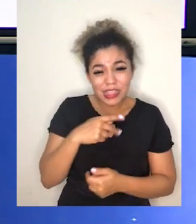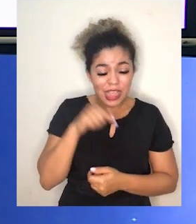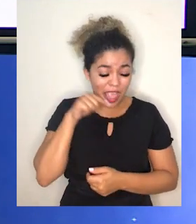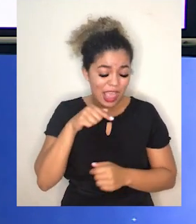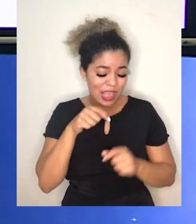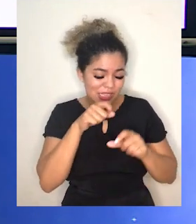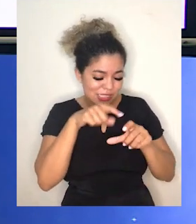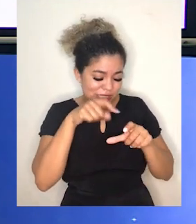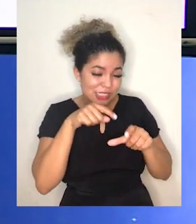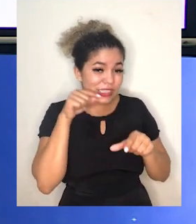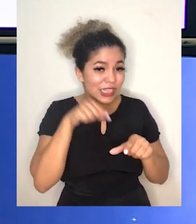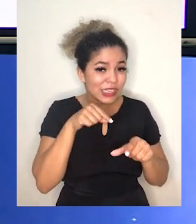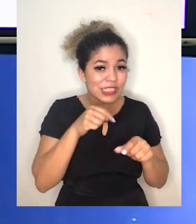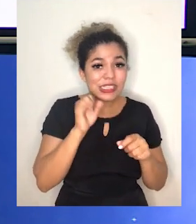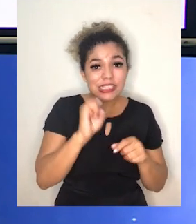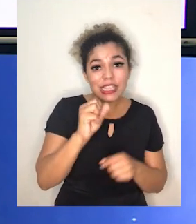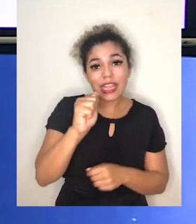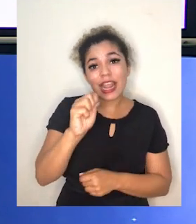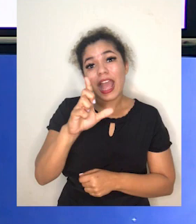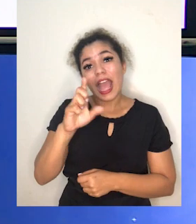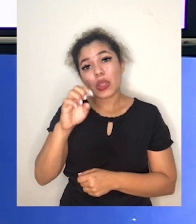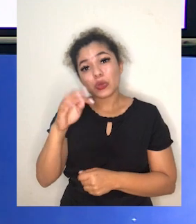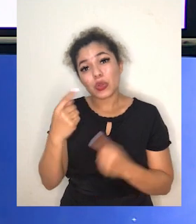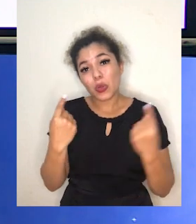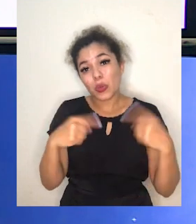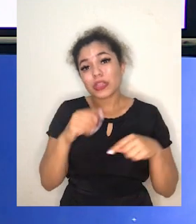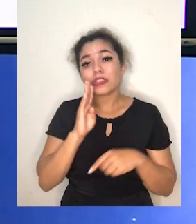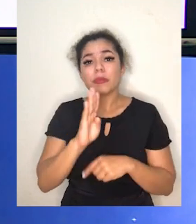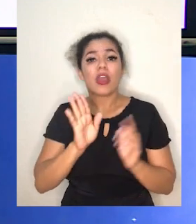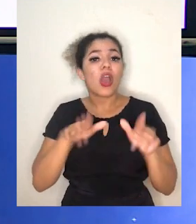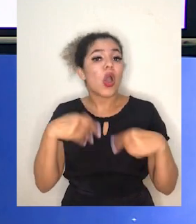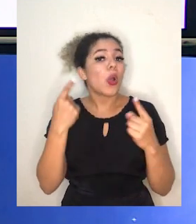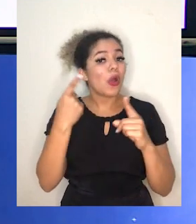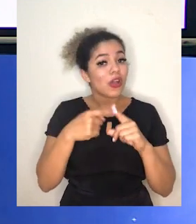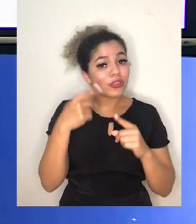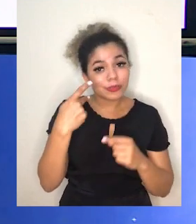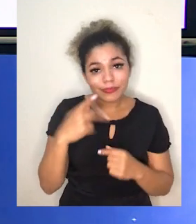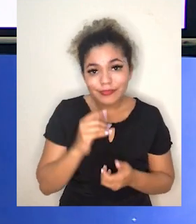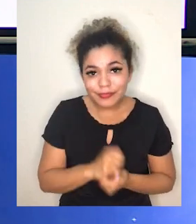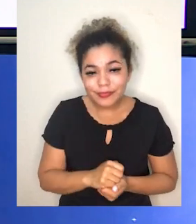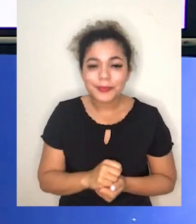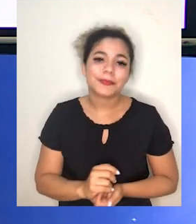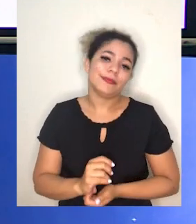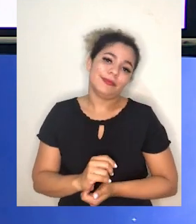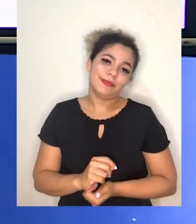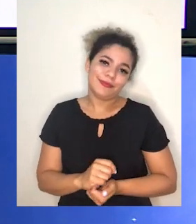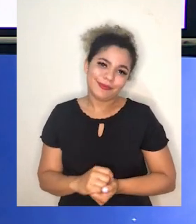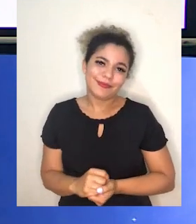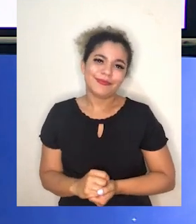aqui. Se ele aglutinou com o anti-B, qual é o tipo de sangue que nós temos aqui?